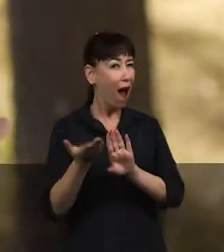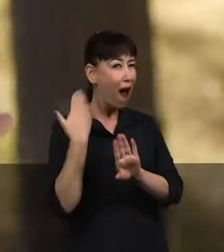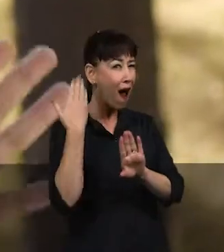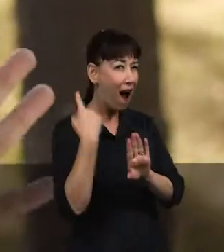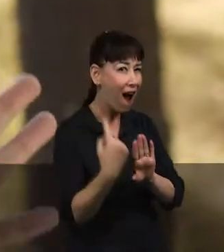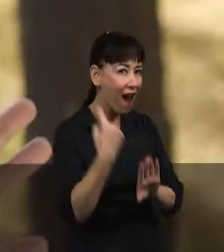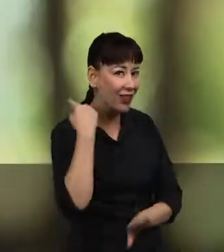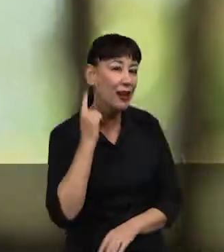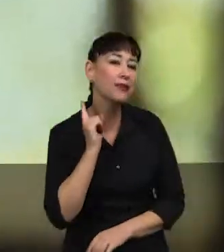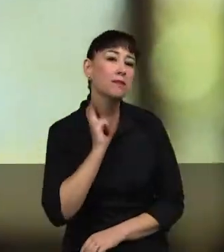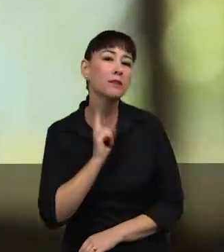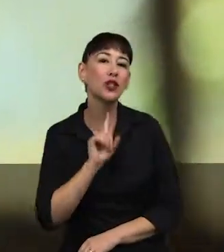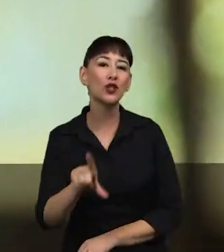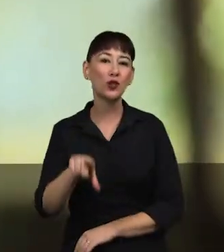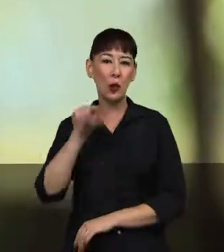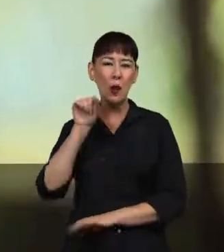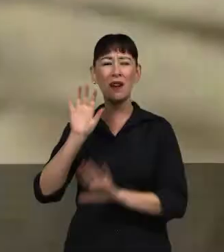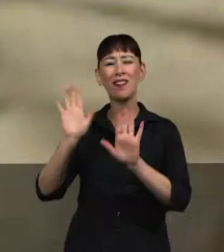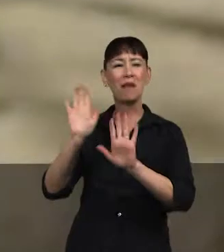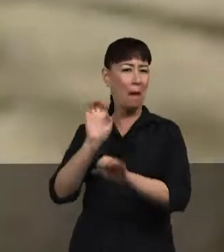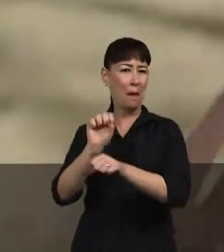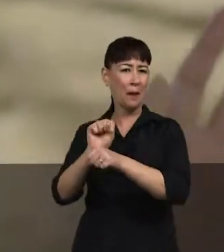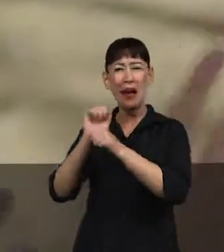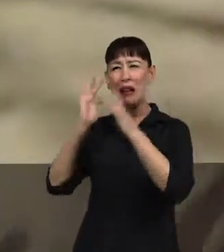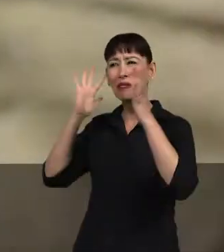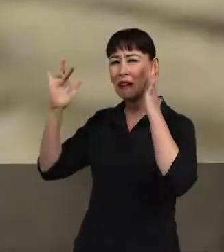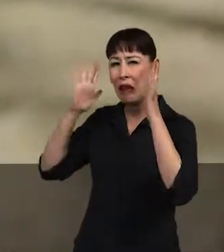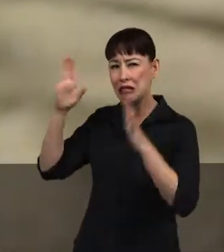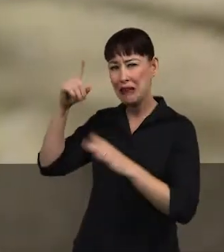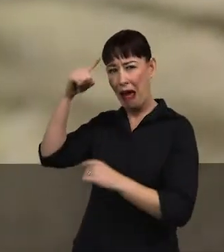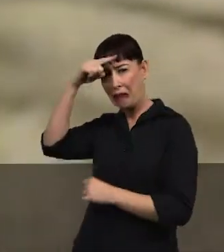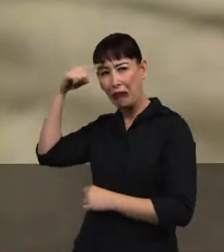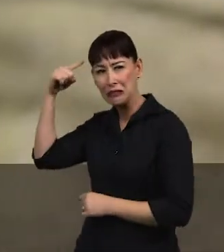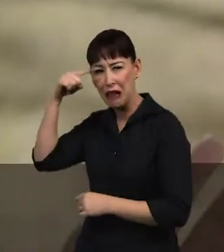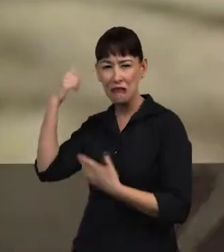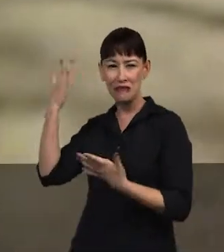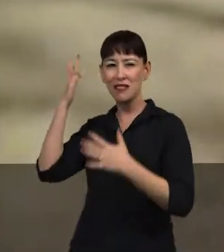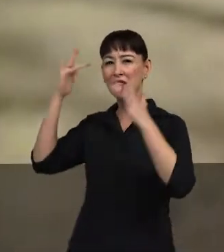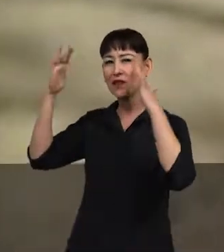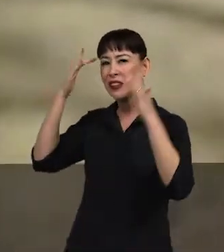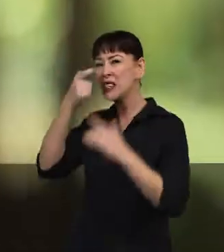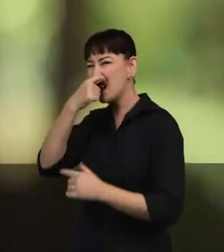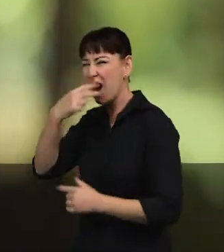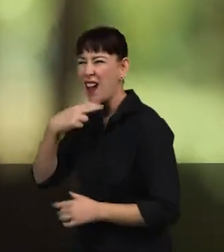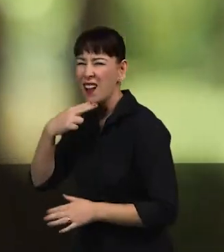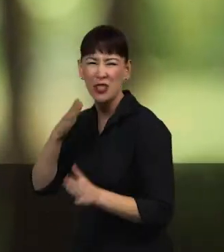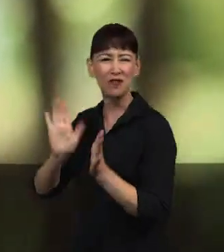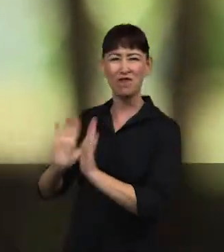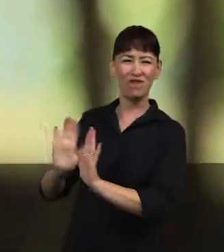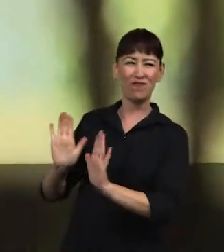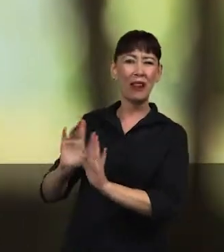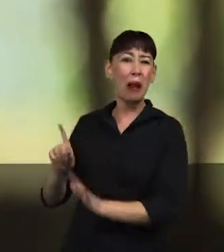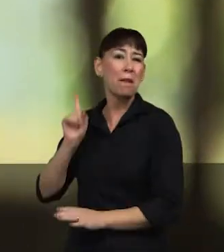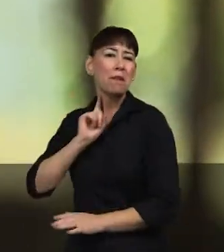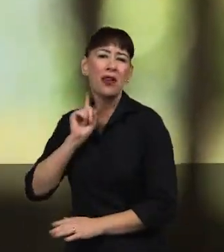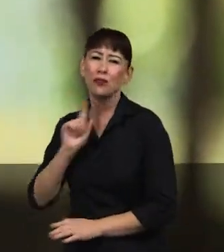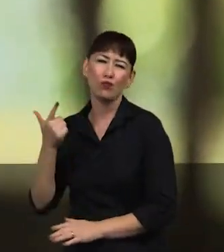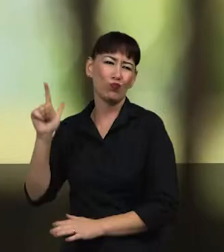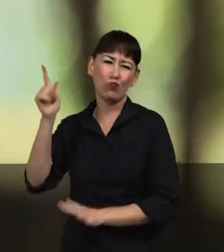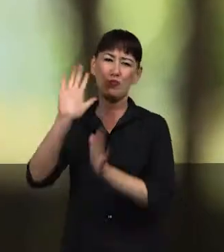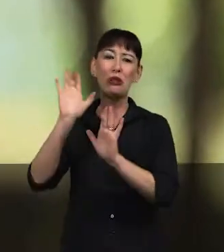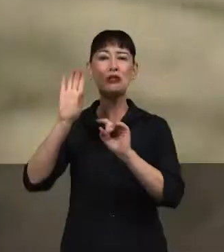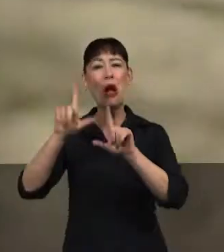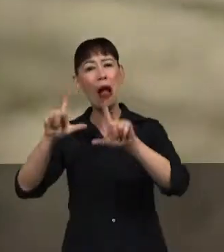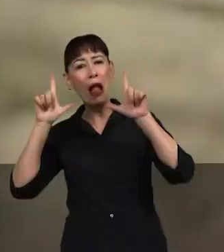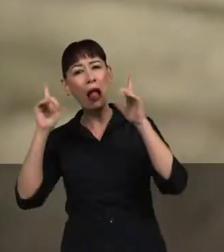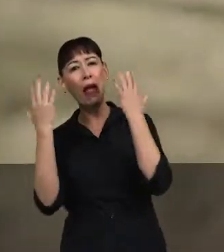com aquela história da Minas da fantasia, a fantasia do Anastasia, a fantasia do Aécio, aquela Minas que não existe só na